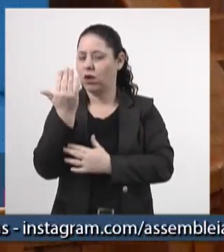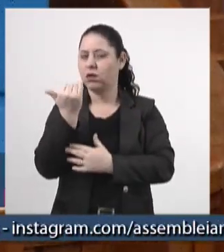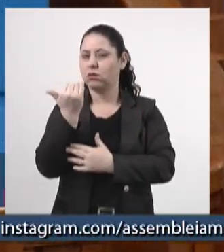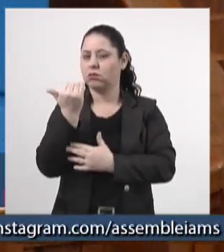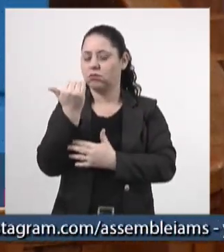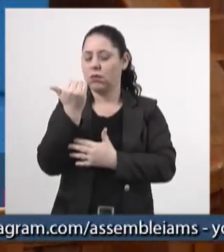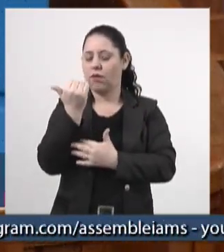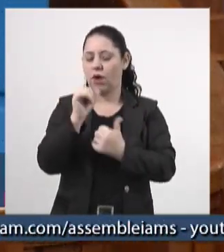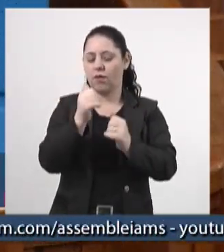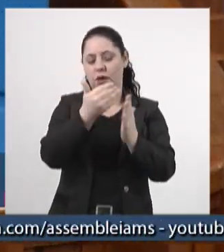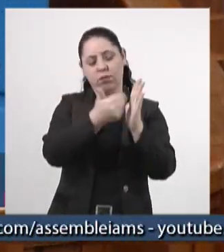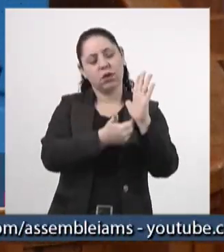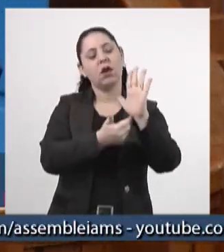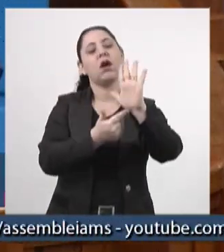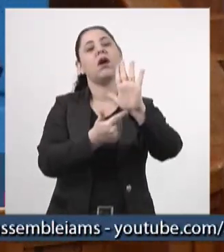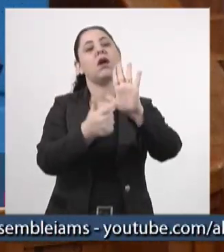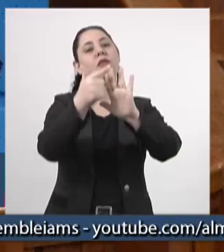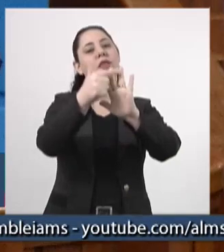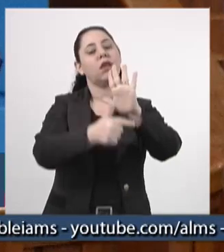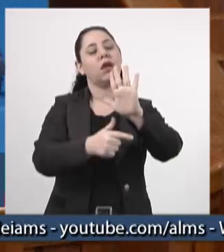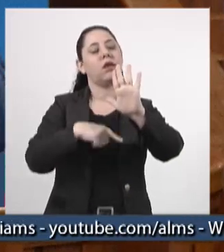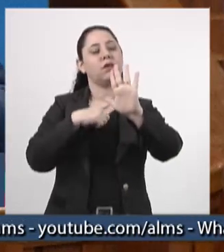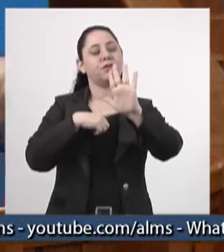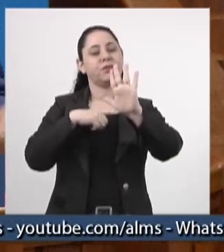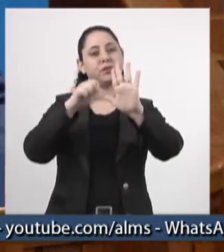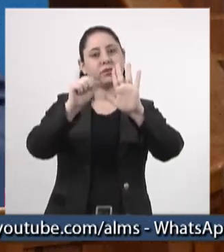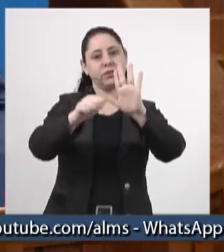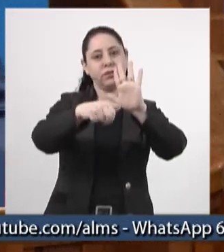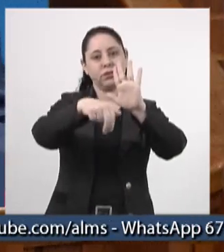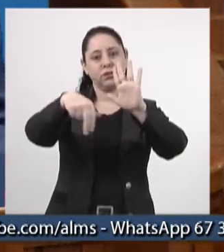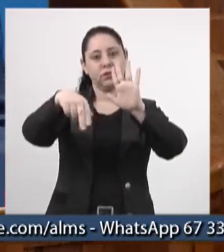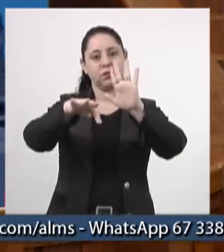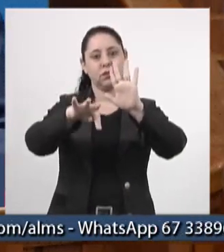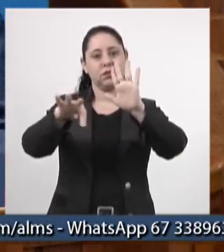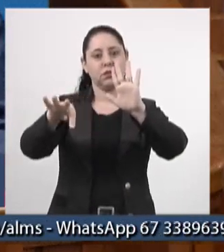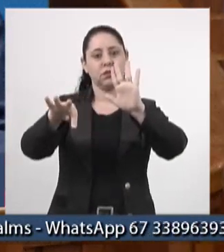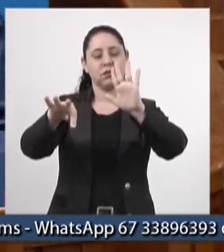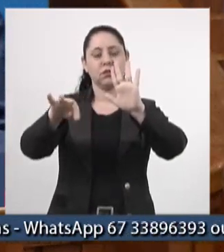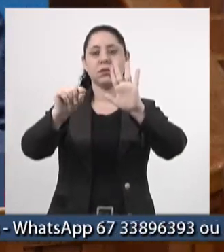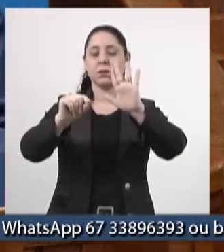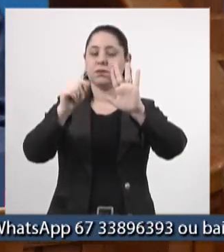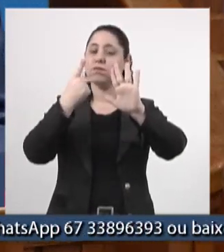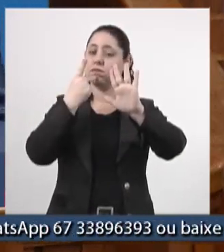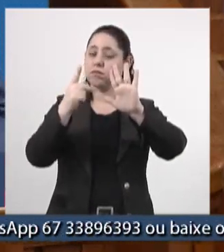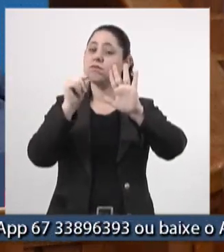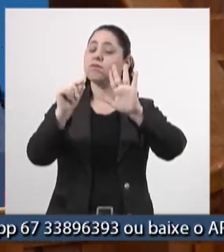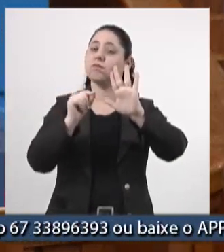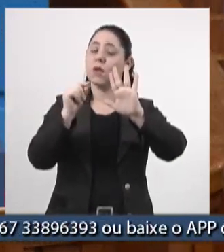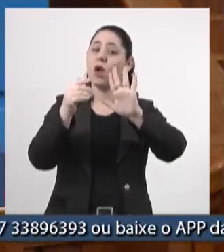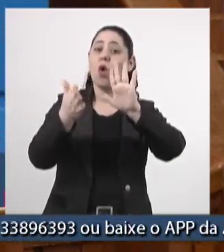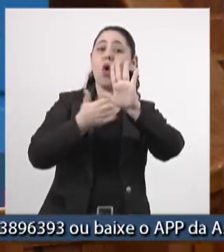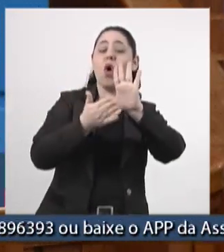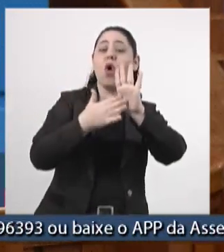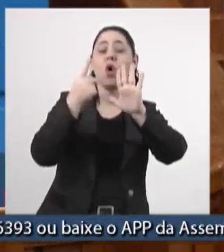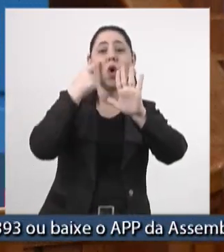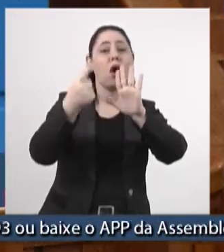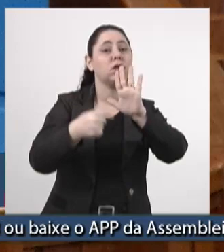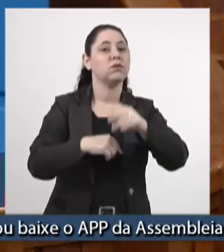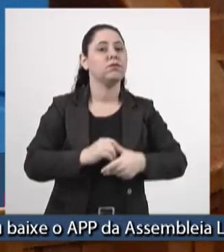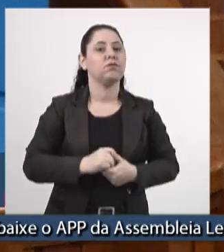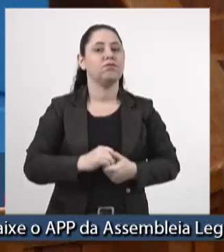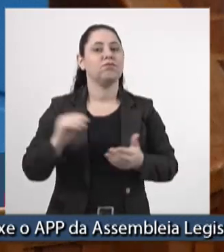Nós temos aqui um dado da NTT, e eu quero dizer que é profundamente